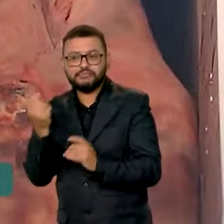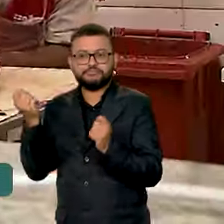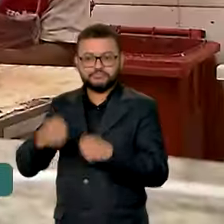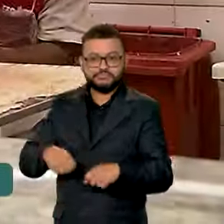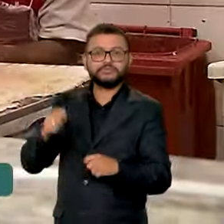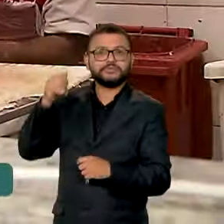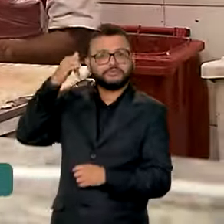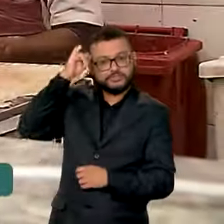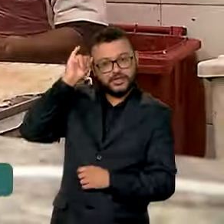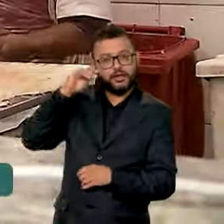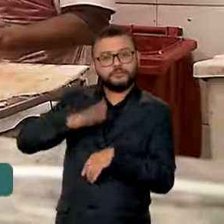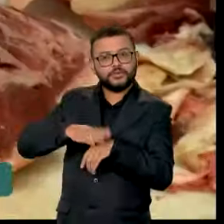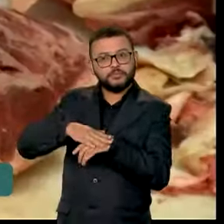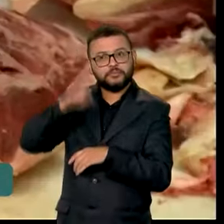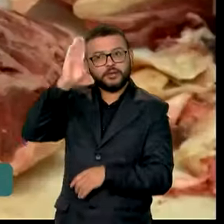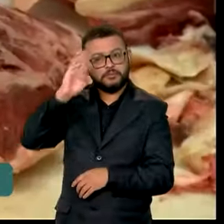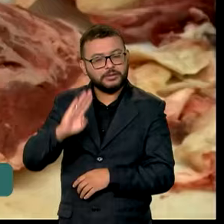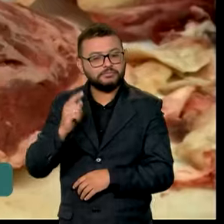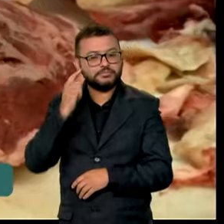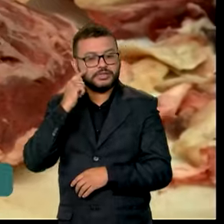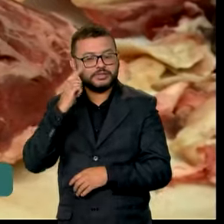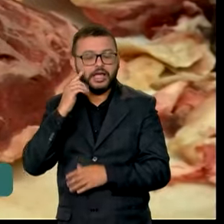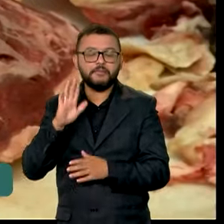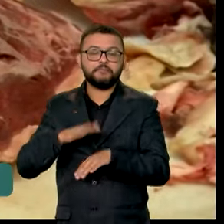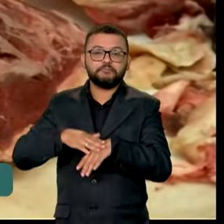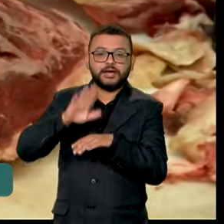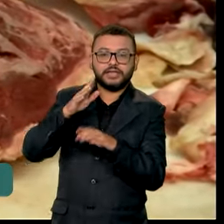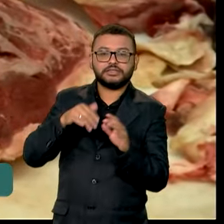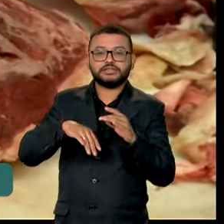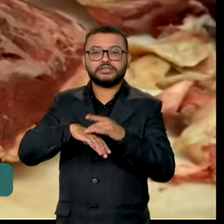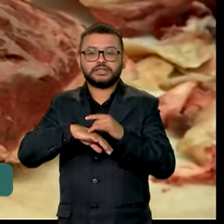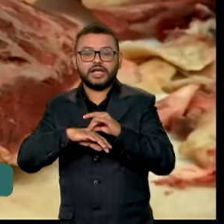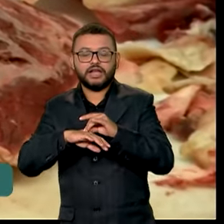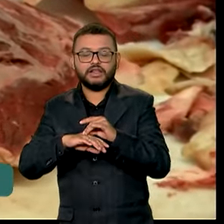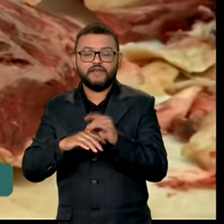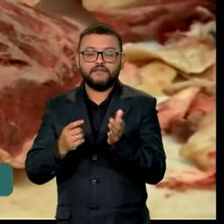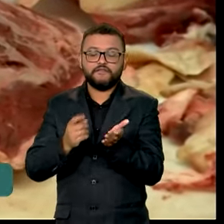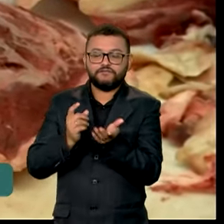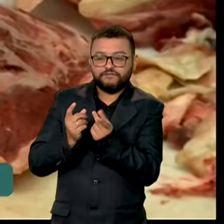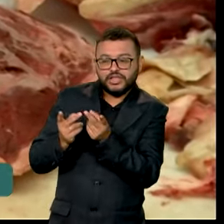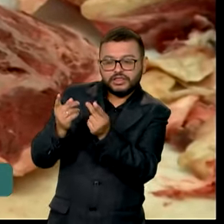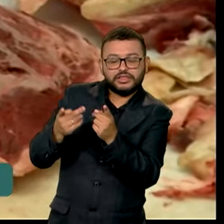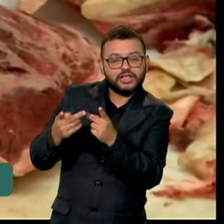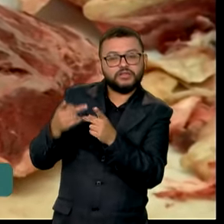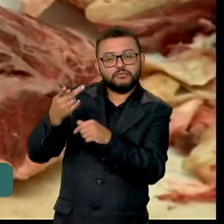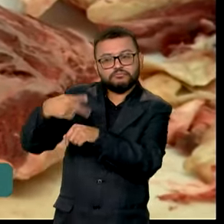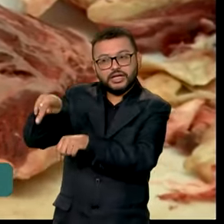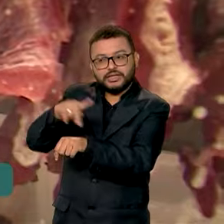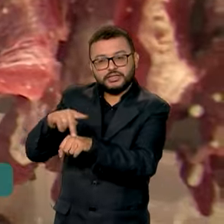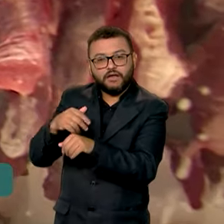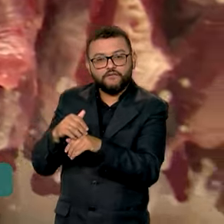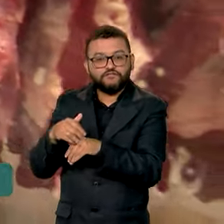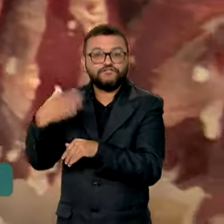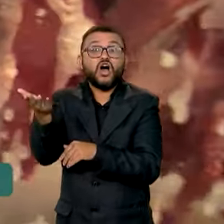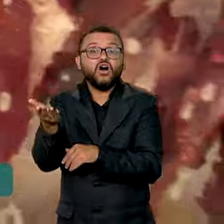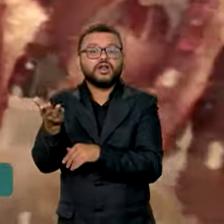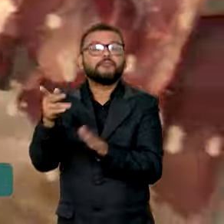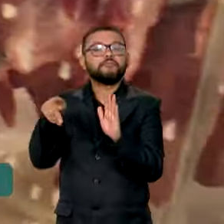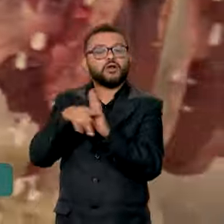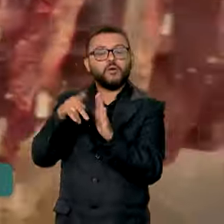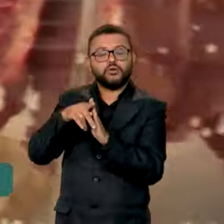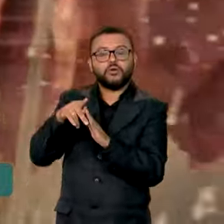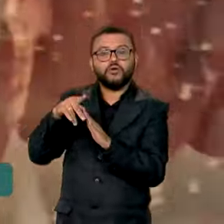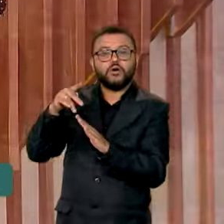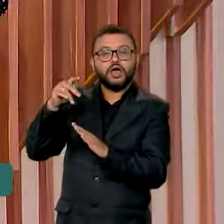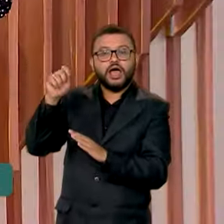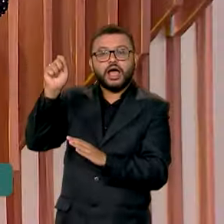tem aumentado os embarques de carnes para o exterior, com destaque para os mercados asiático